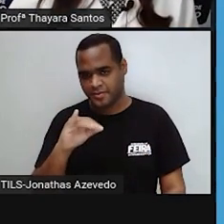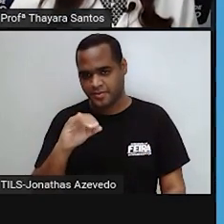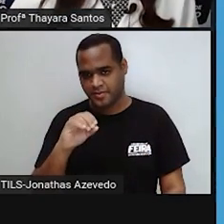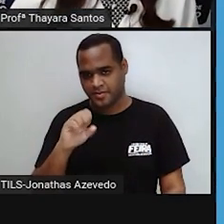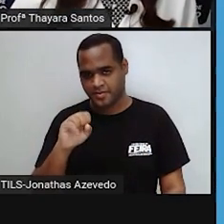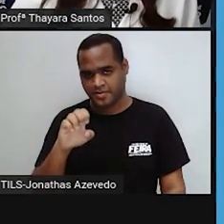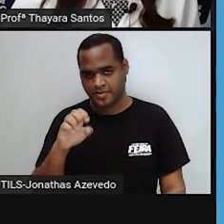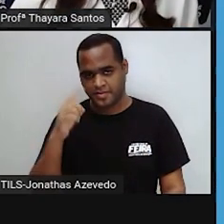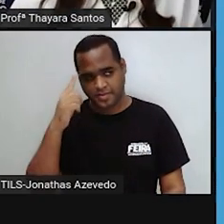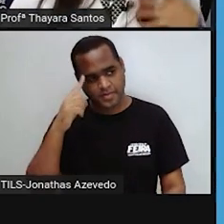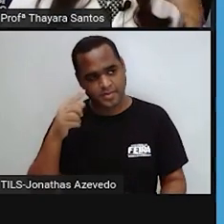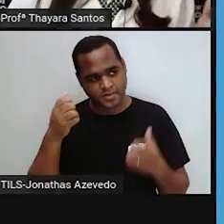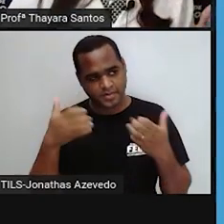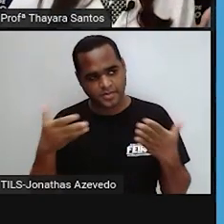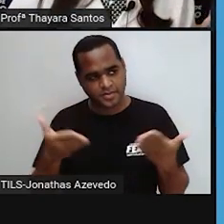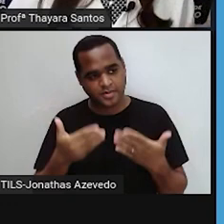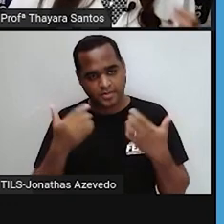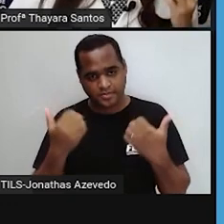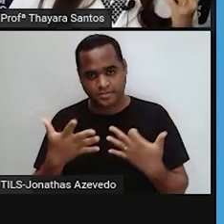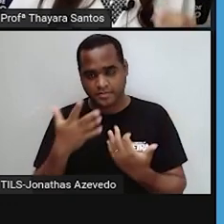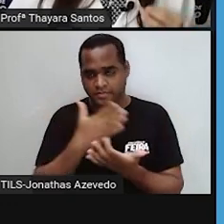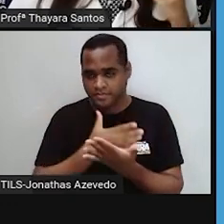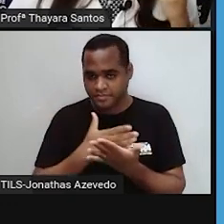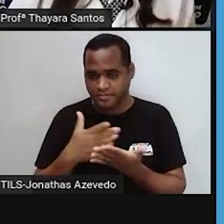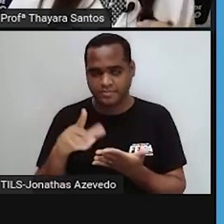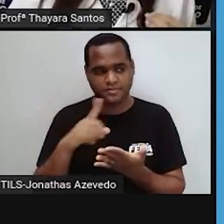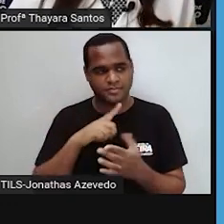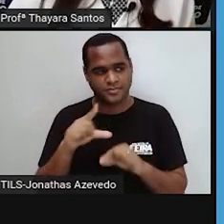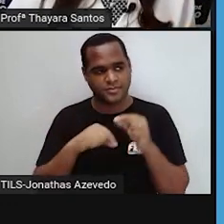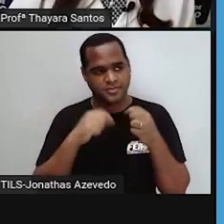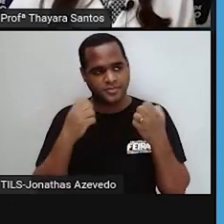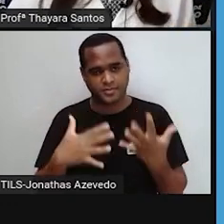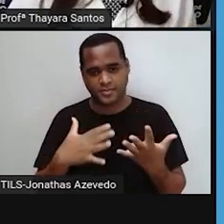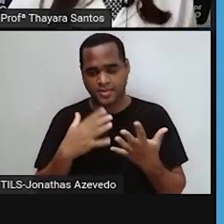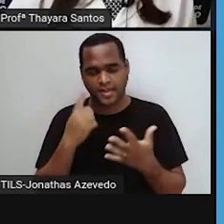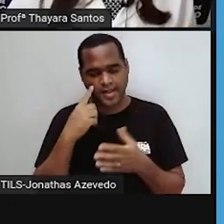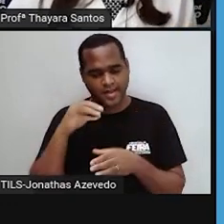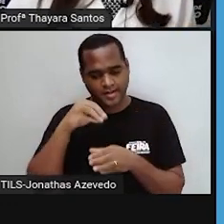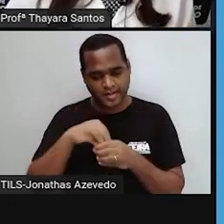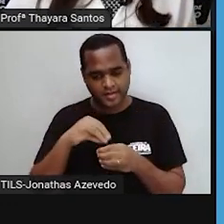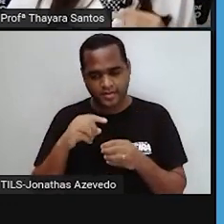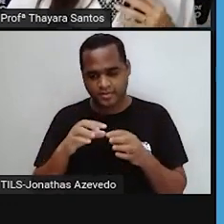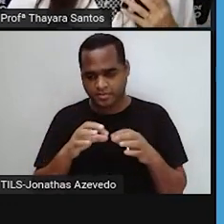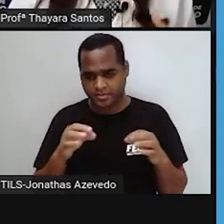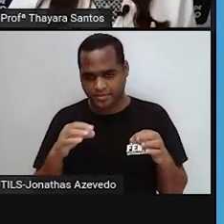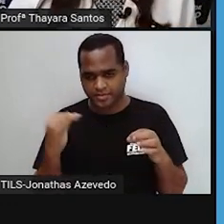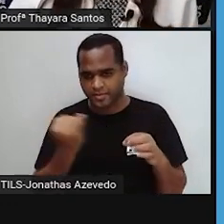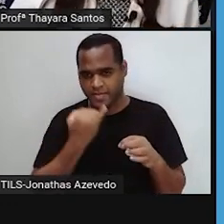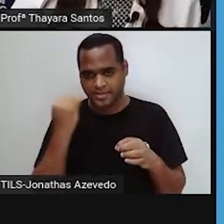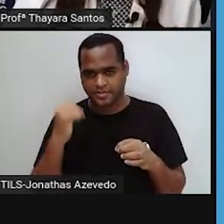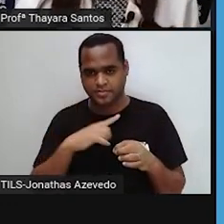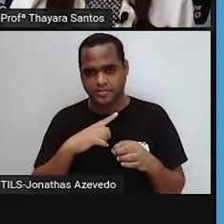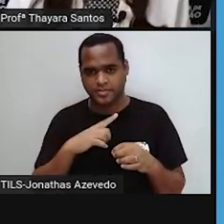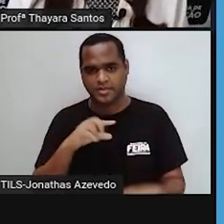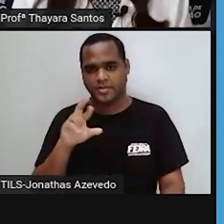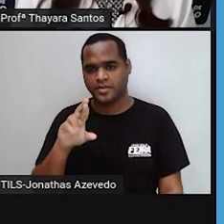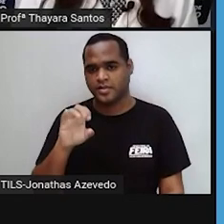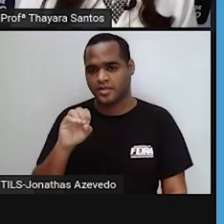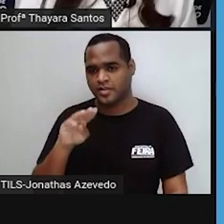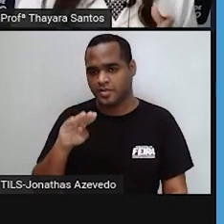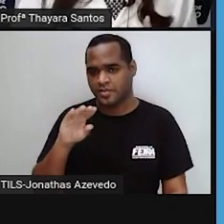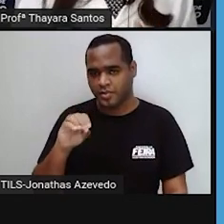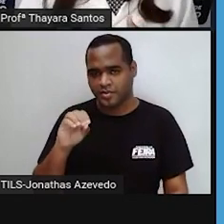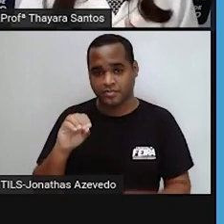Agora a gente vai falar sobre o ribalsomo, que é um organelo também muito importante nas nossas células. A função do ribalsomo é